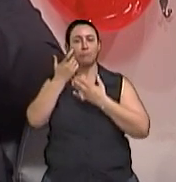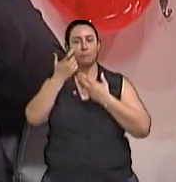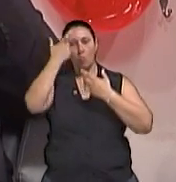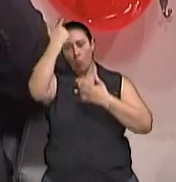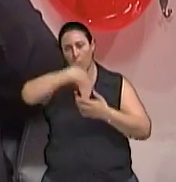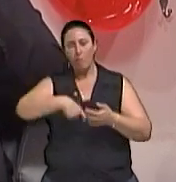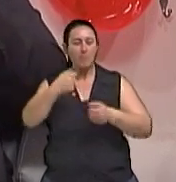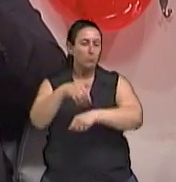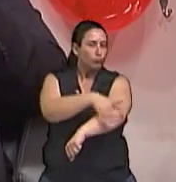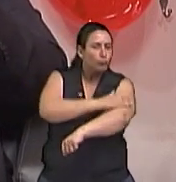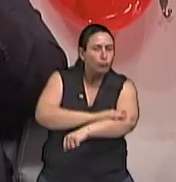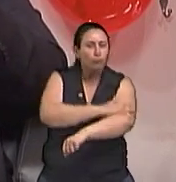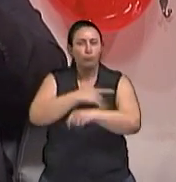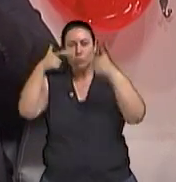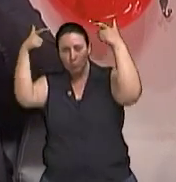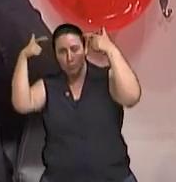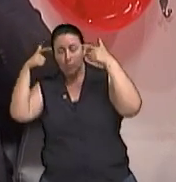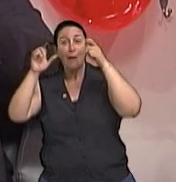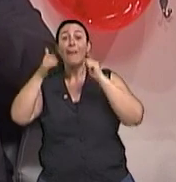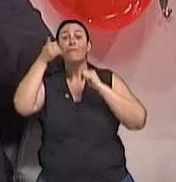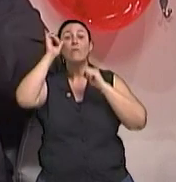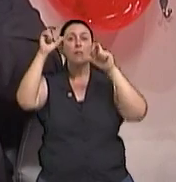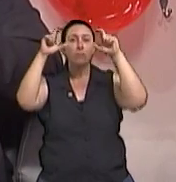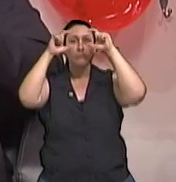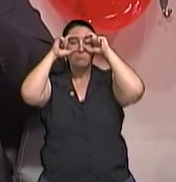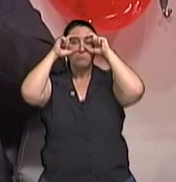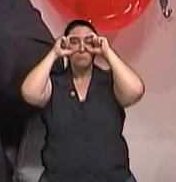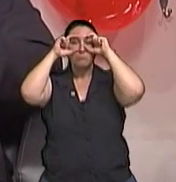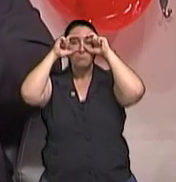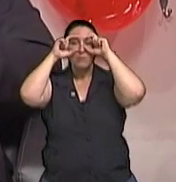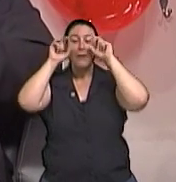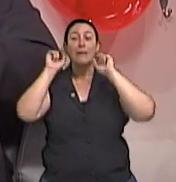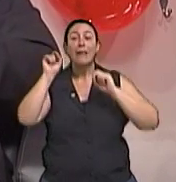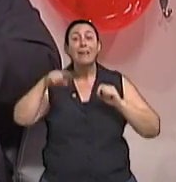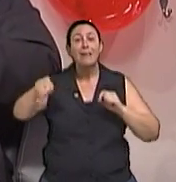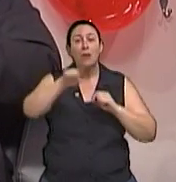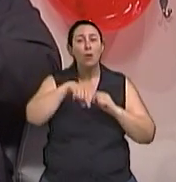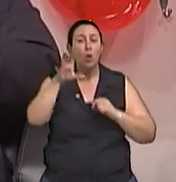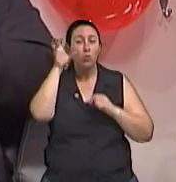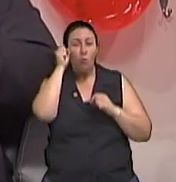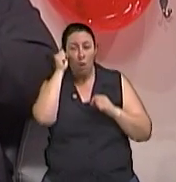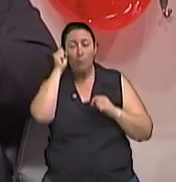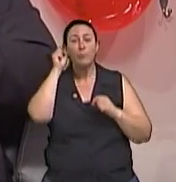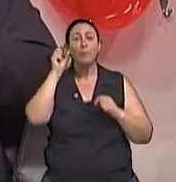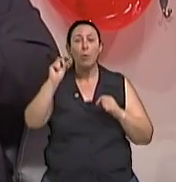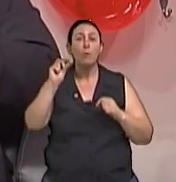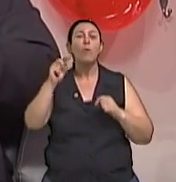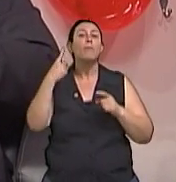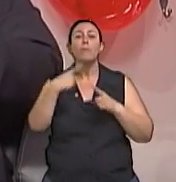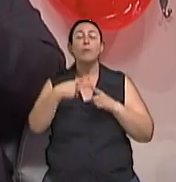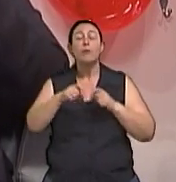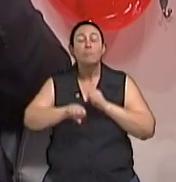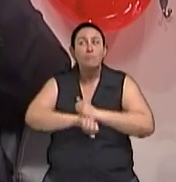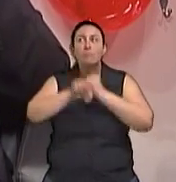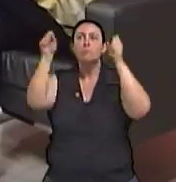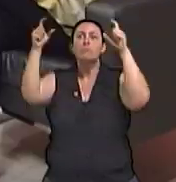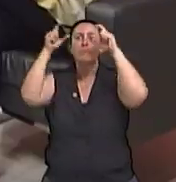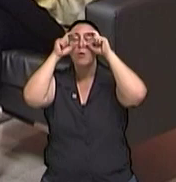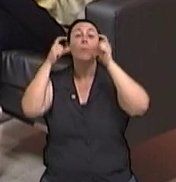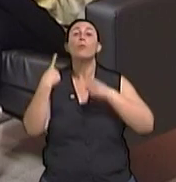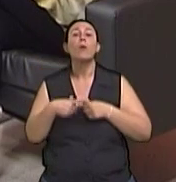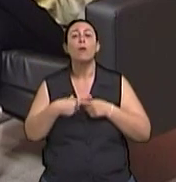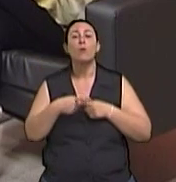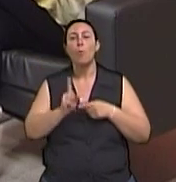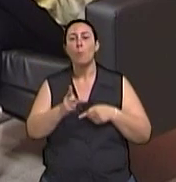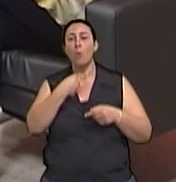Passa um protetor, usa um chapéu, não coloca óculos escuros, né? Principalmente para quem tem insônia, na primeira hora da manhã. Ah, é? Sim, porque o que é que